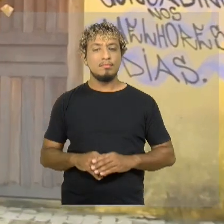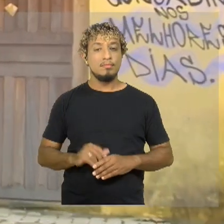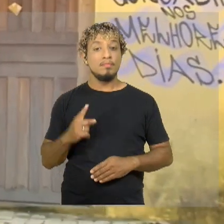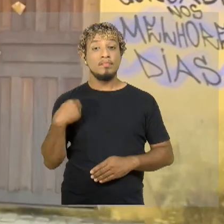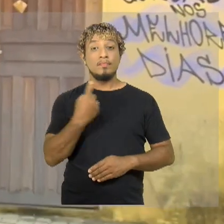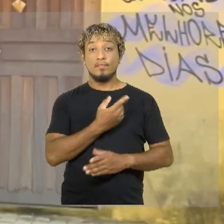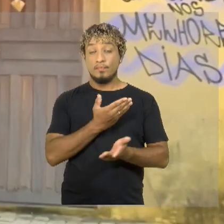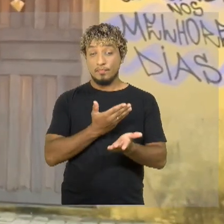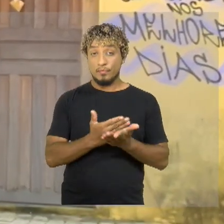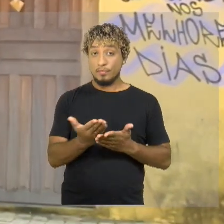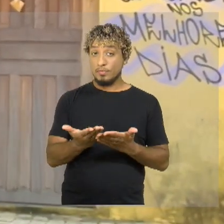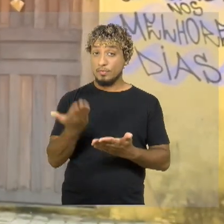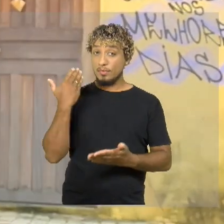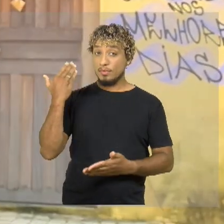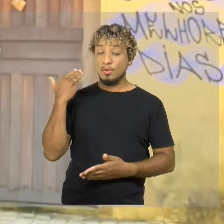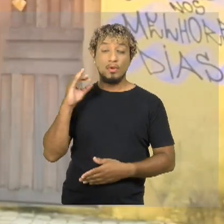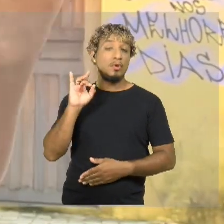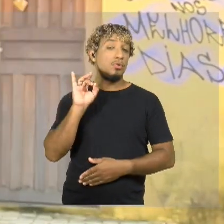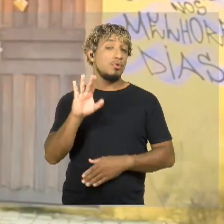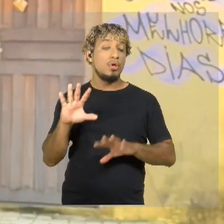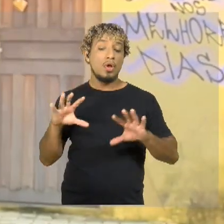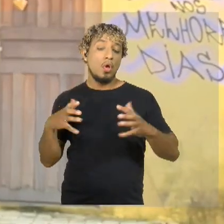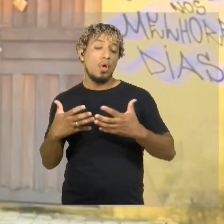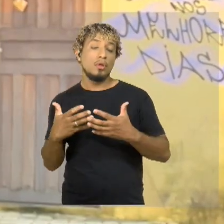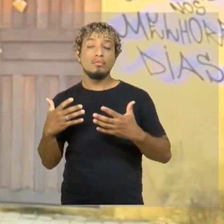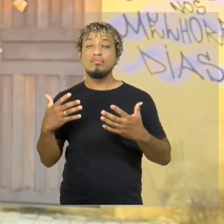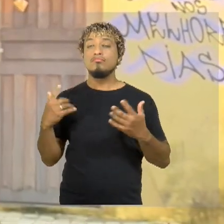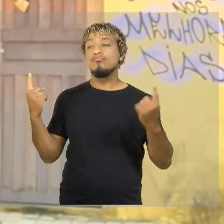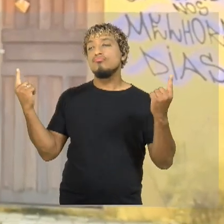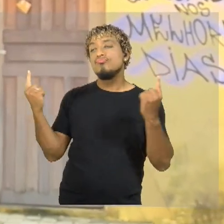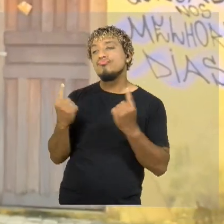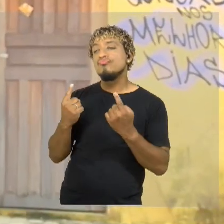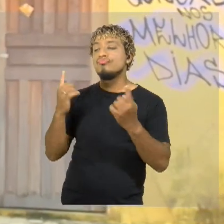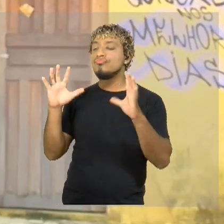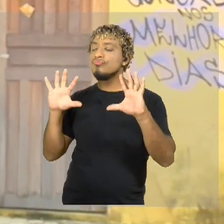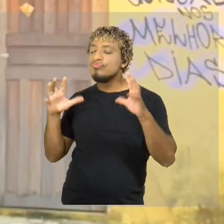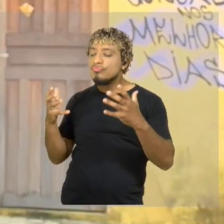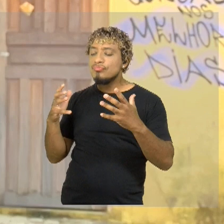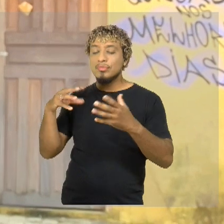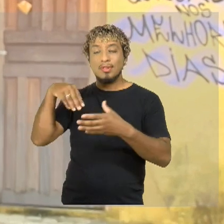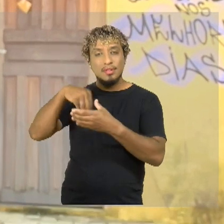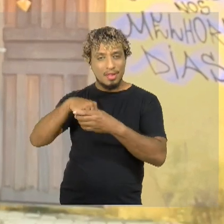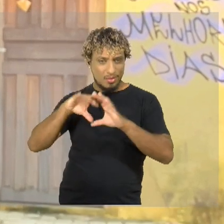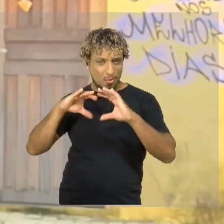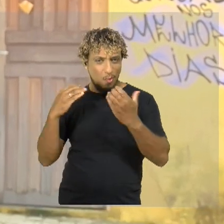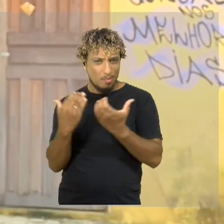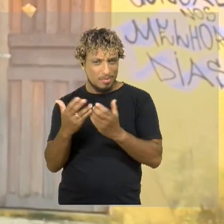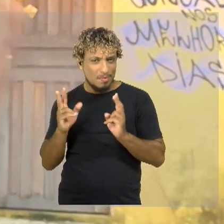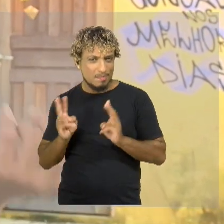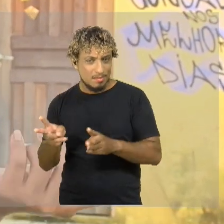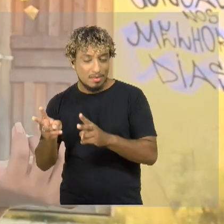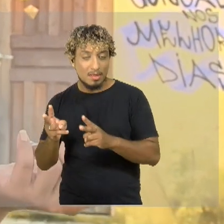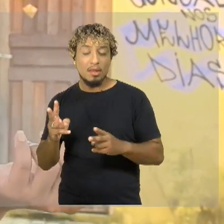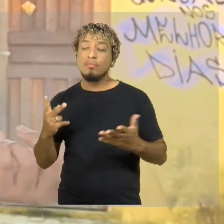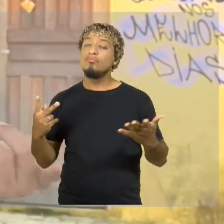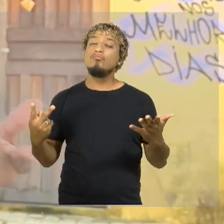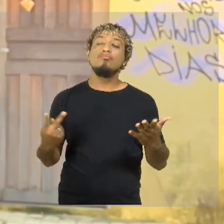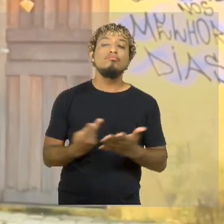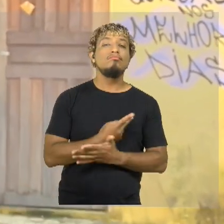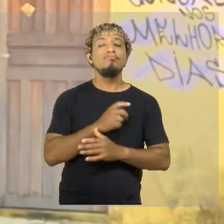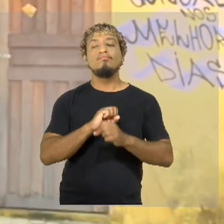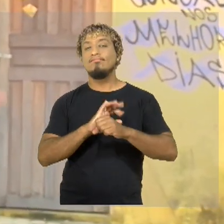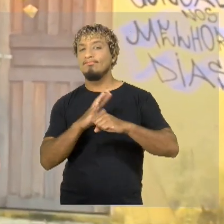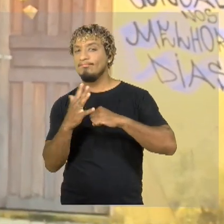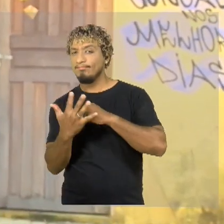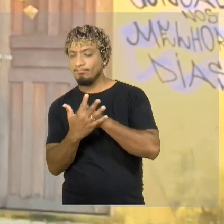gente iniciou o coletivo, era só um coletivo que se reunia em diversos espaços na comunidade. E devido à atuação durante a